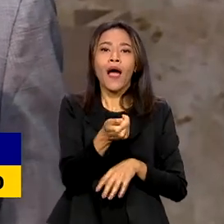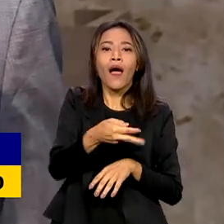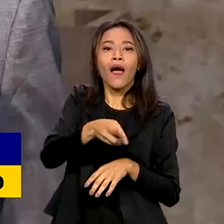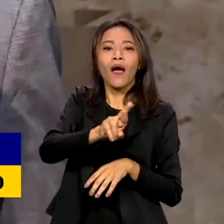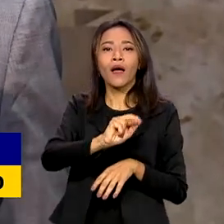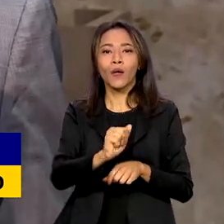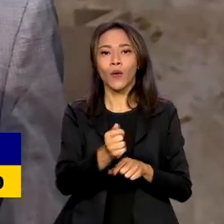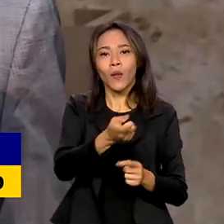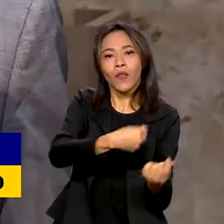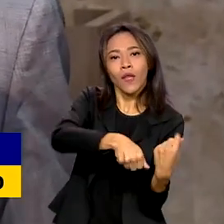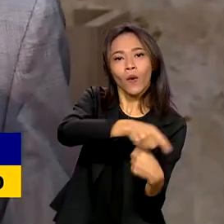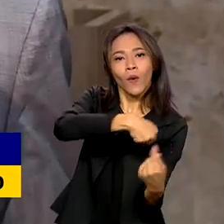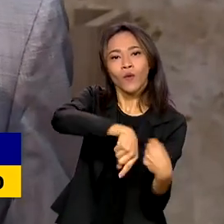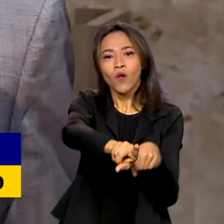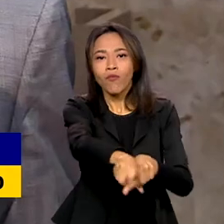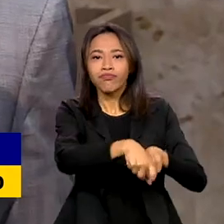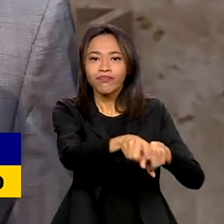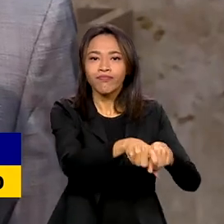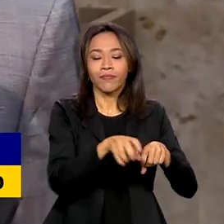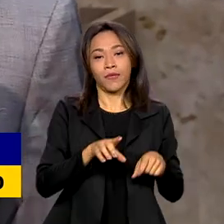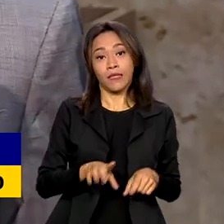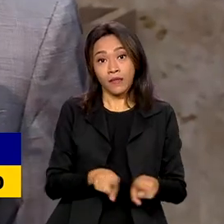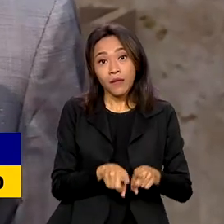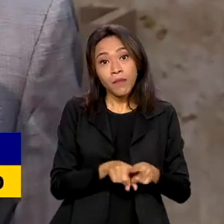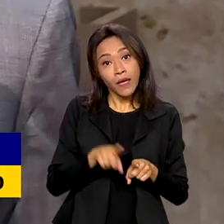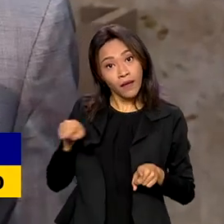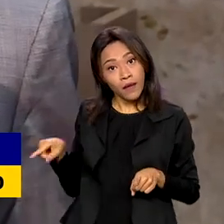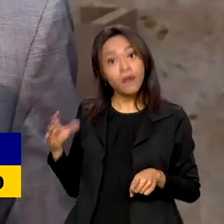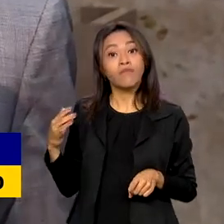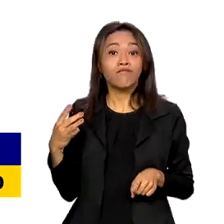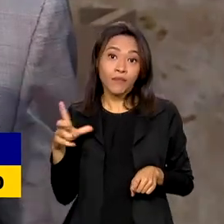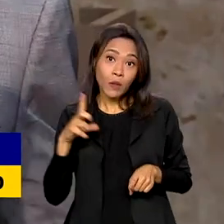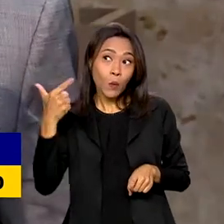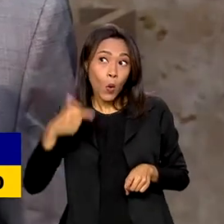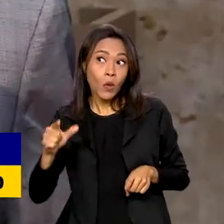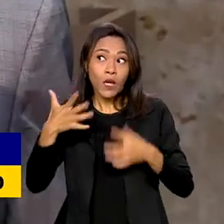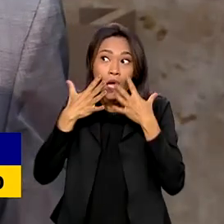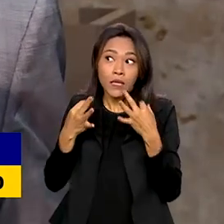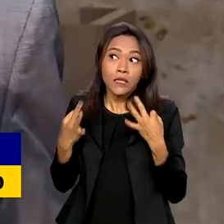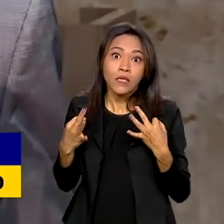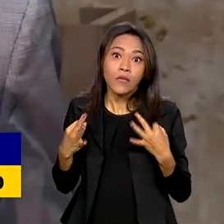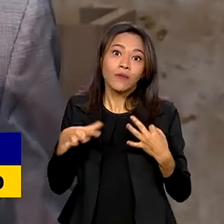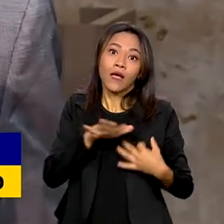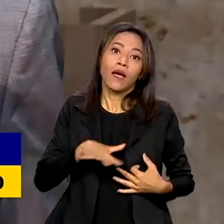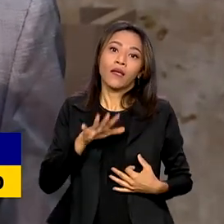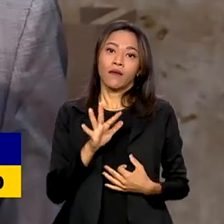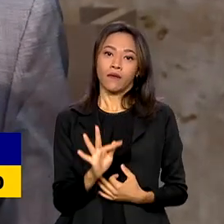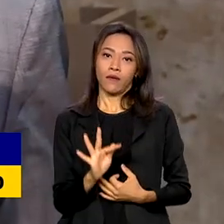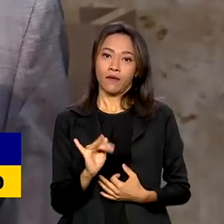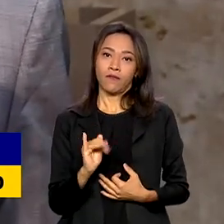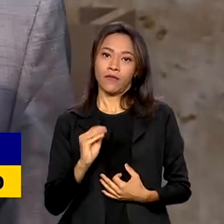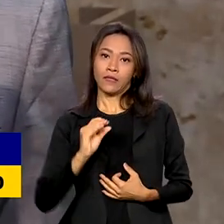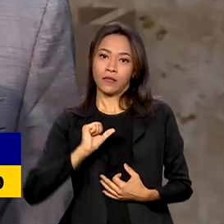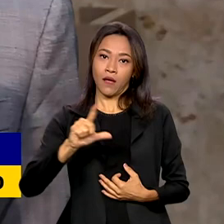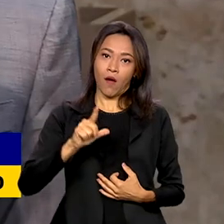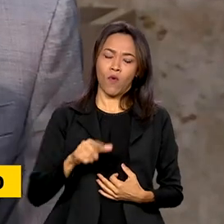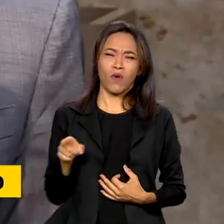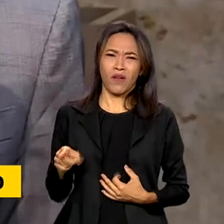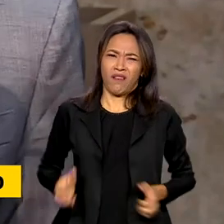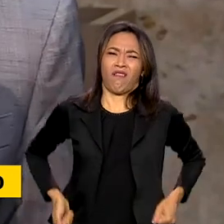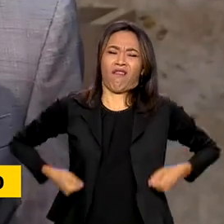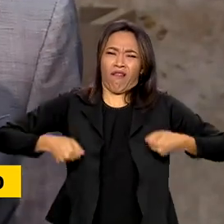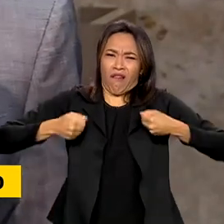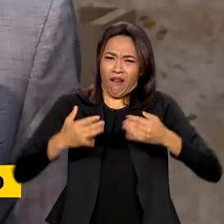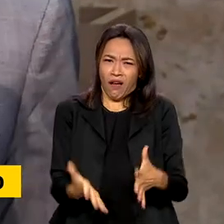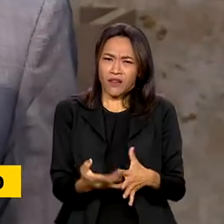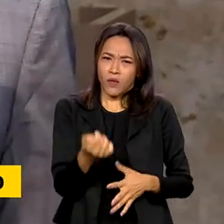outro impacto, que é do ponto de vista fiscal, e acaba gastando aí quase 200